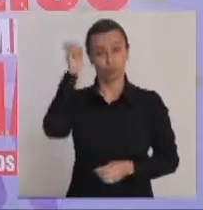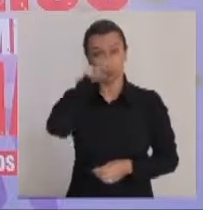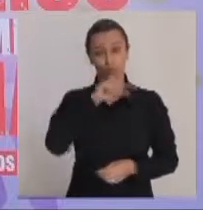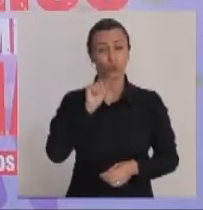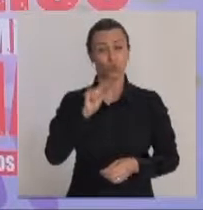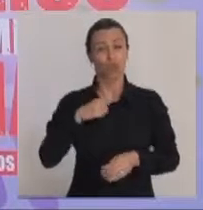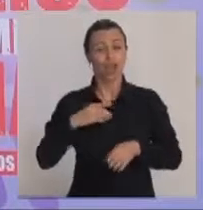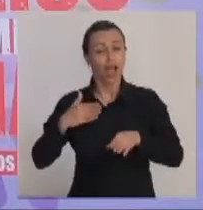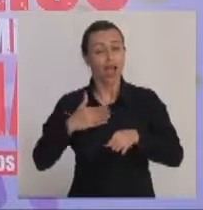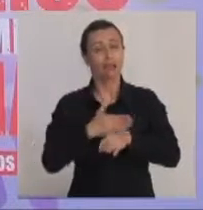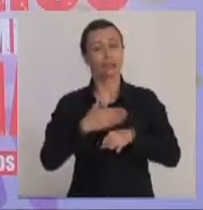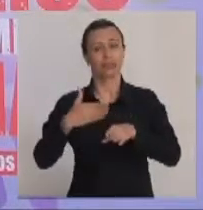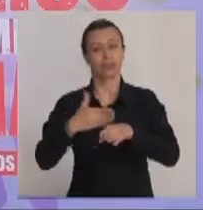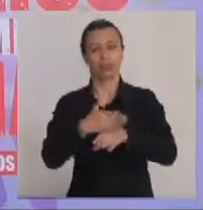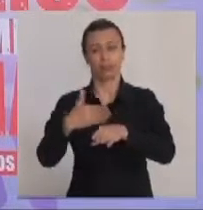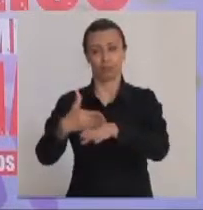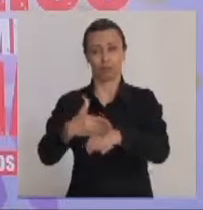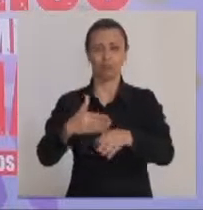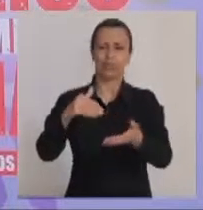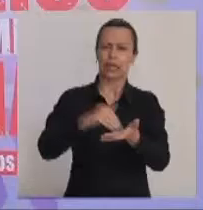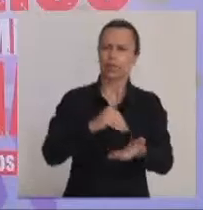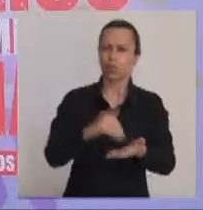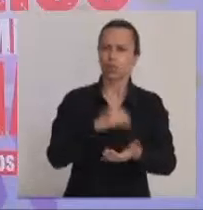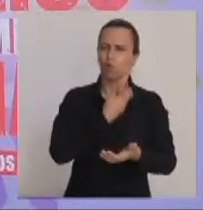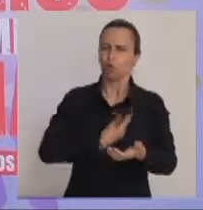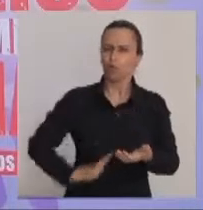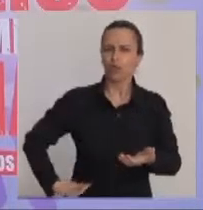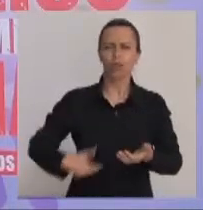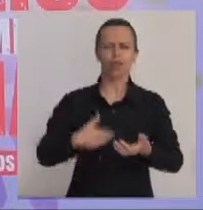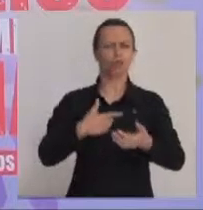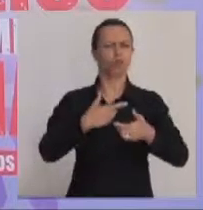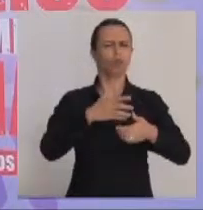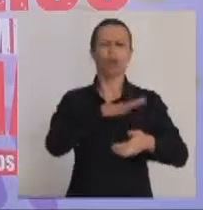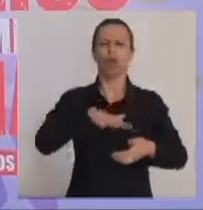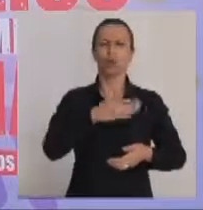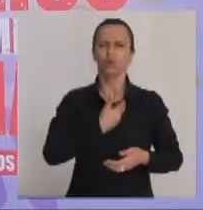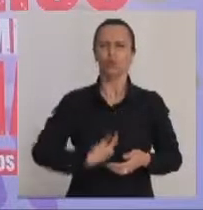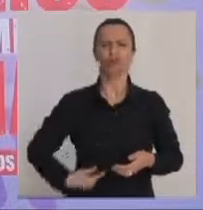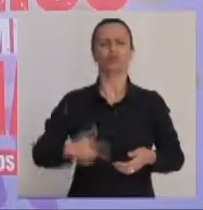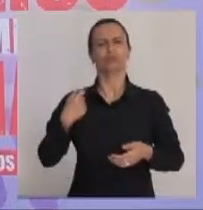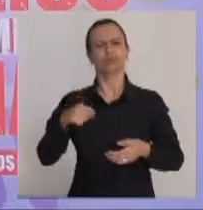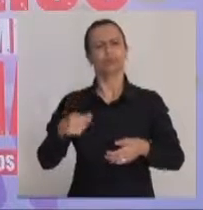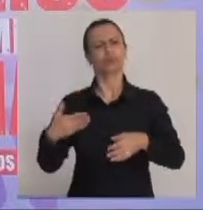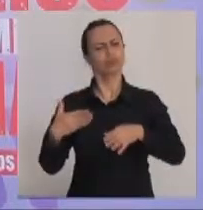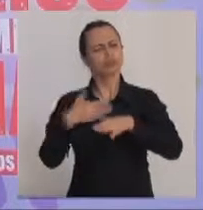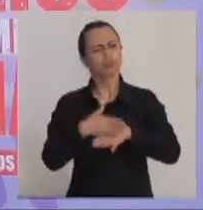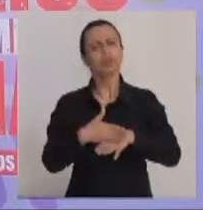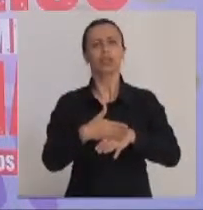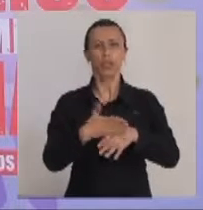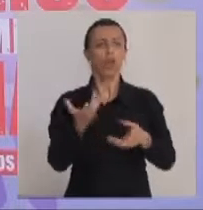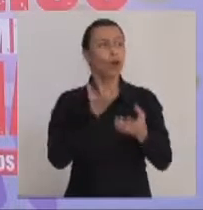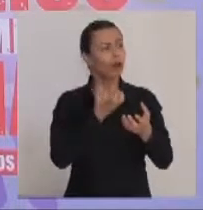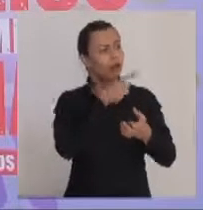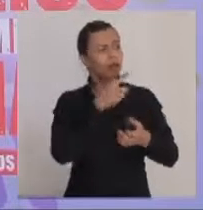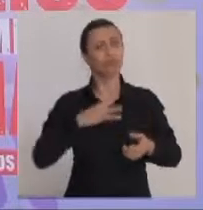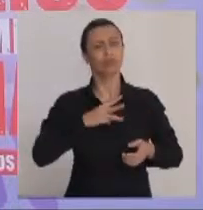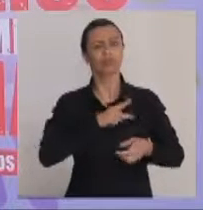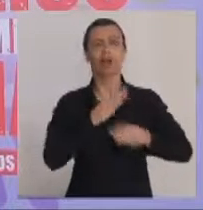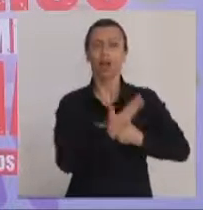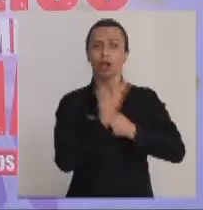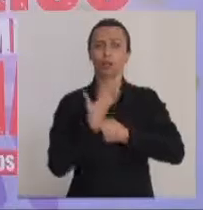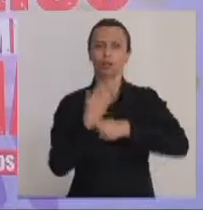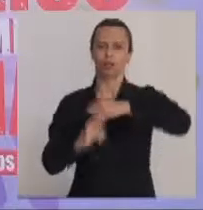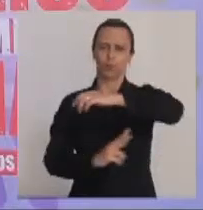a gente tem é acesso a esses órgãos, a essas secretarias e que o Ministério Público possa, de fato, estar